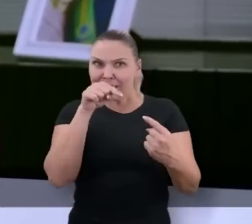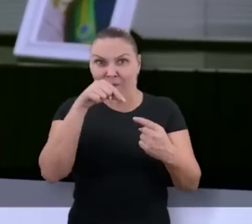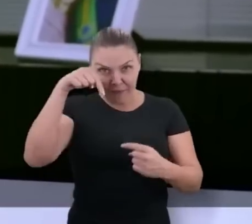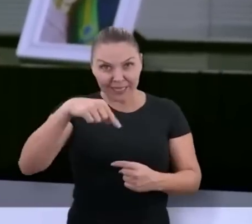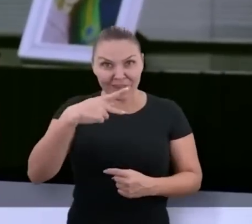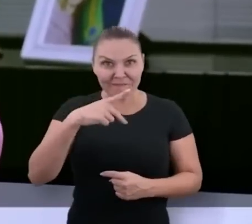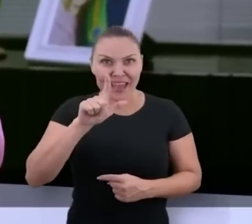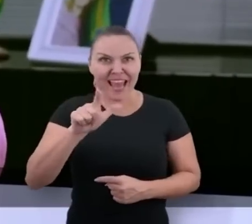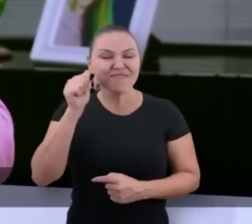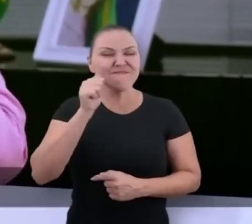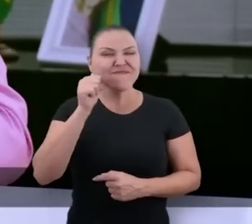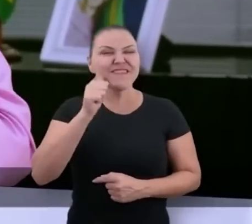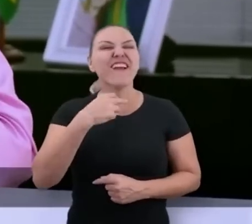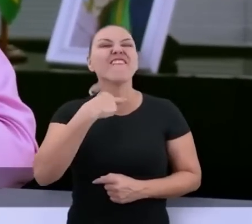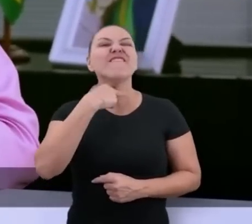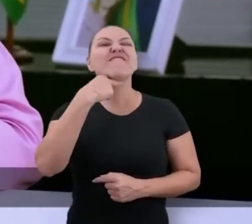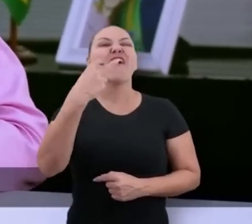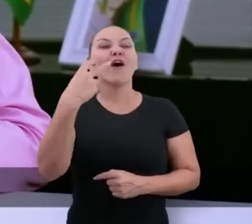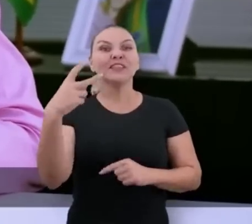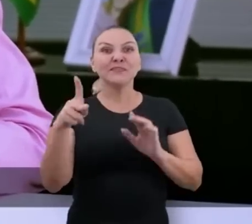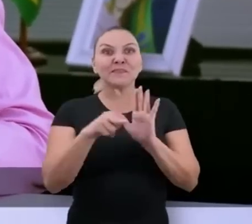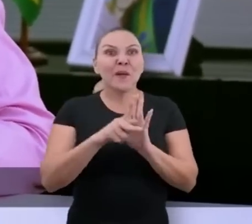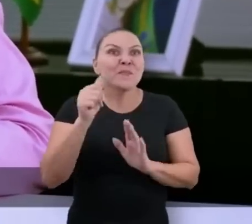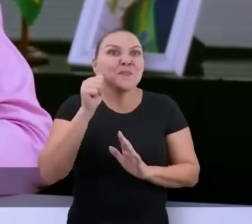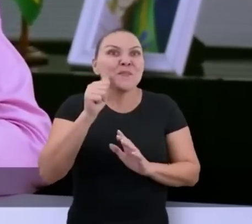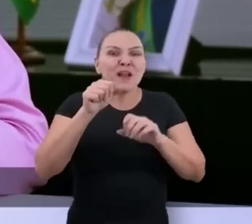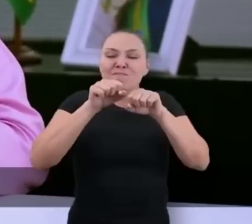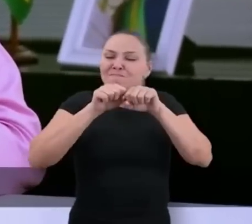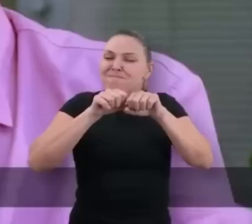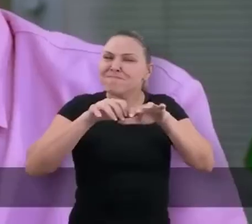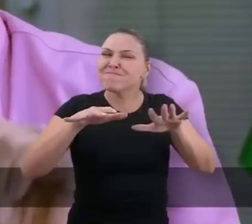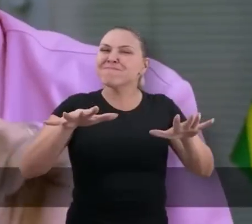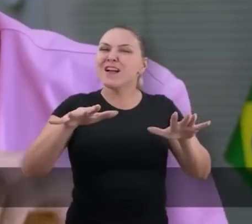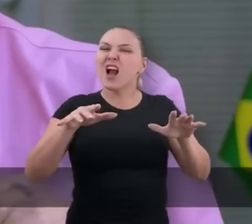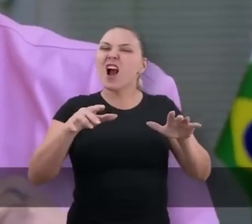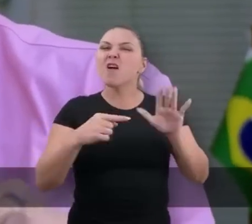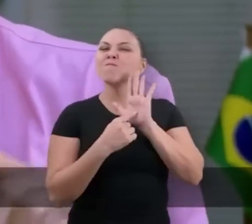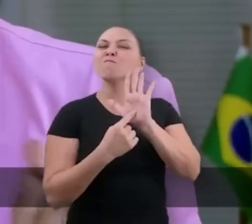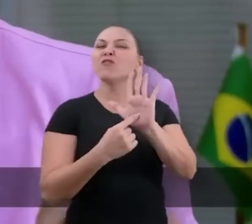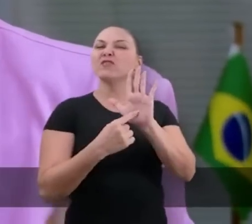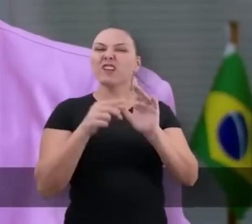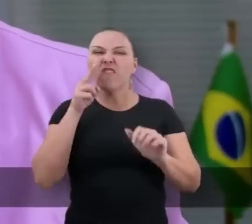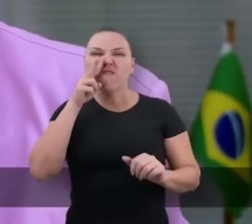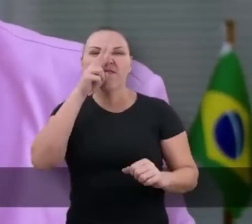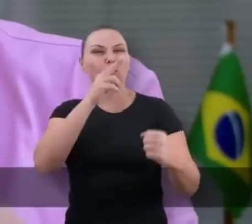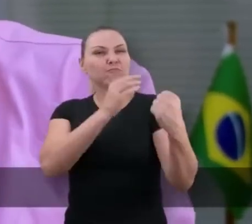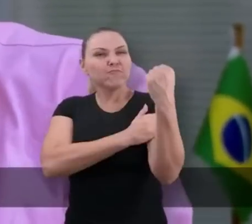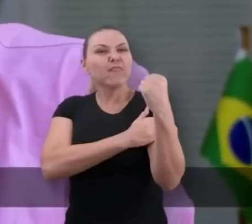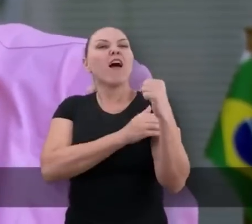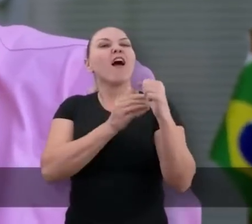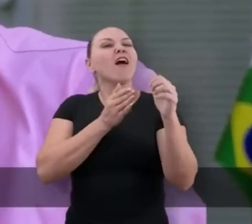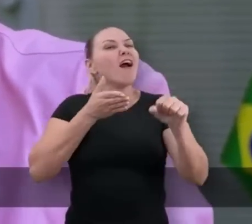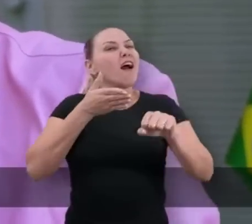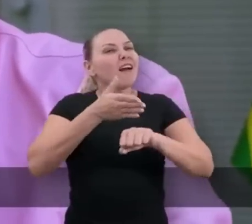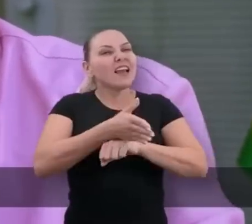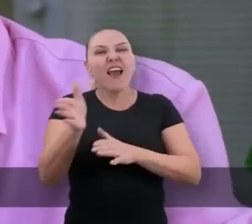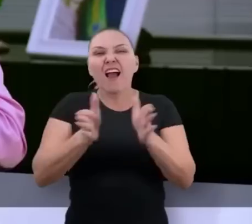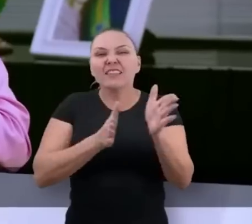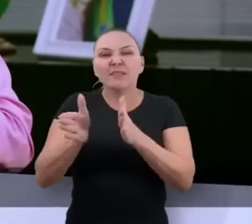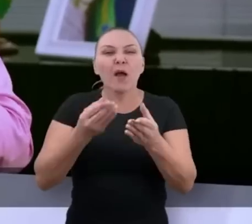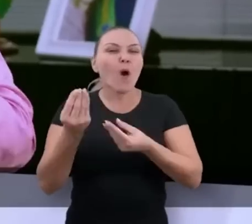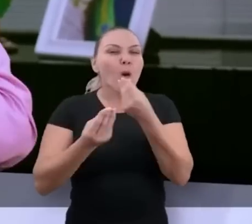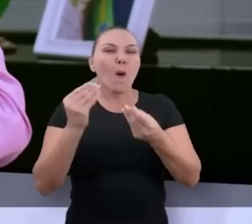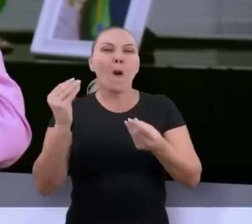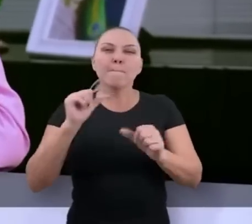nossa missão aqui no PL Mulher é dar voz às mulheres e mostrar que a força e a sensibilidade